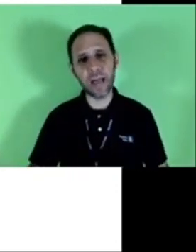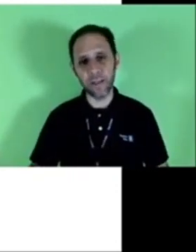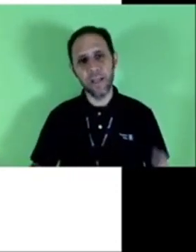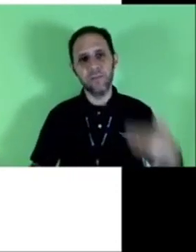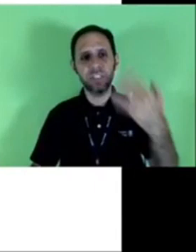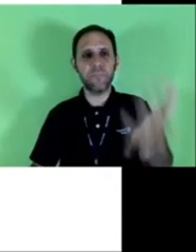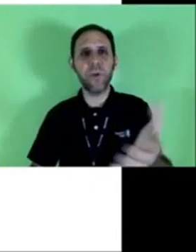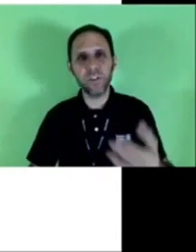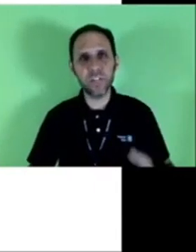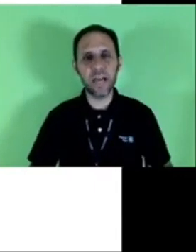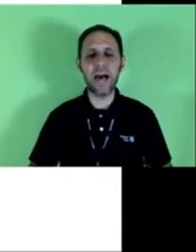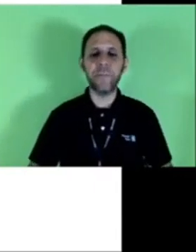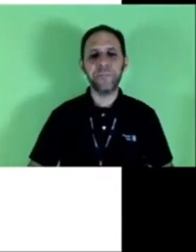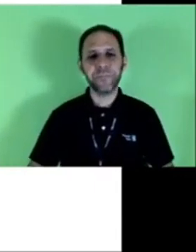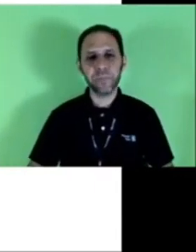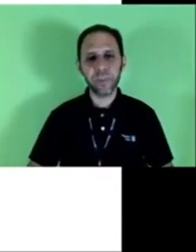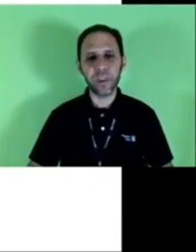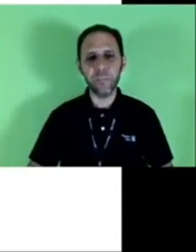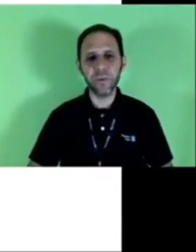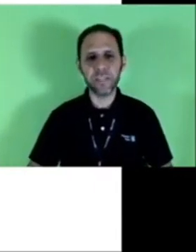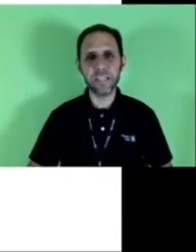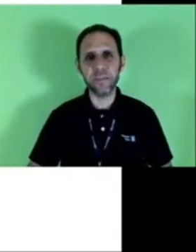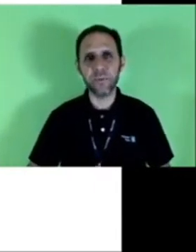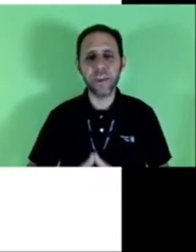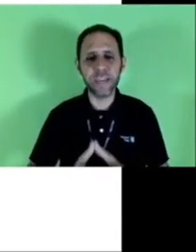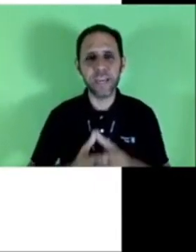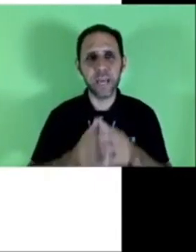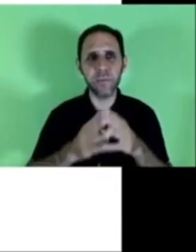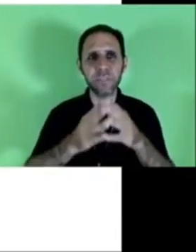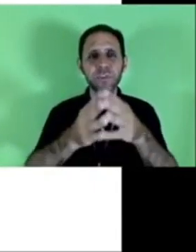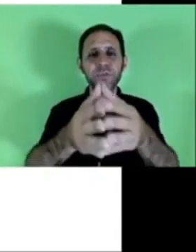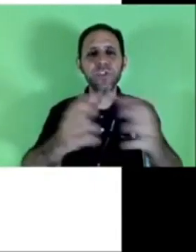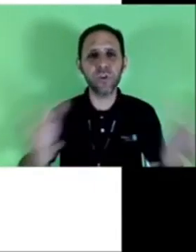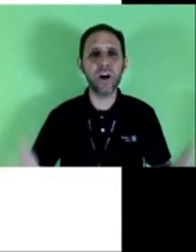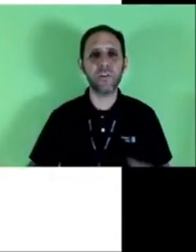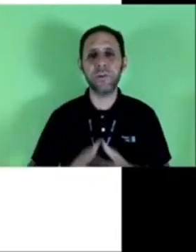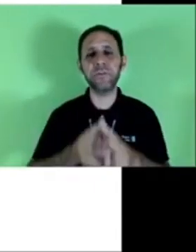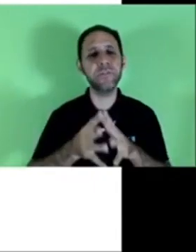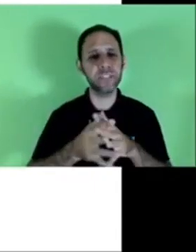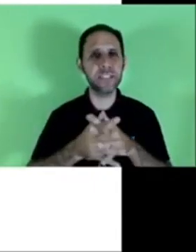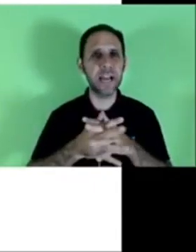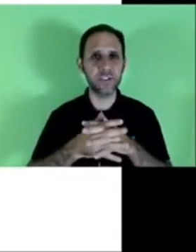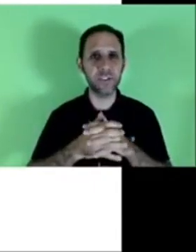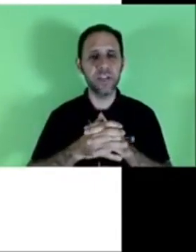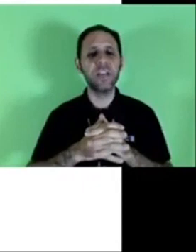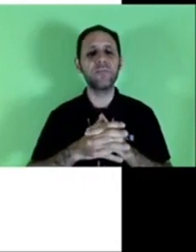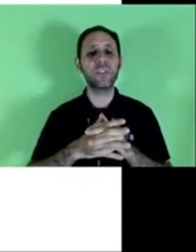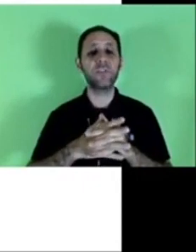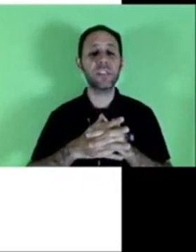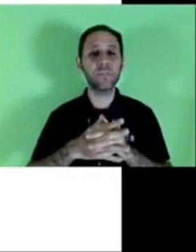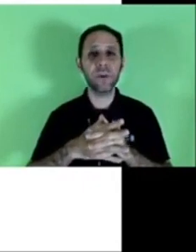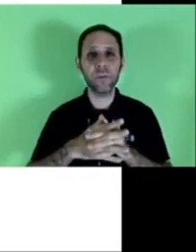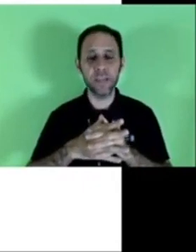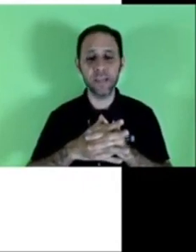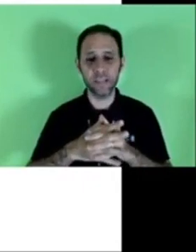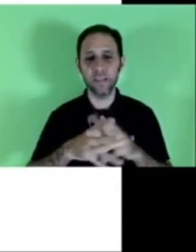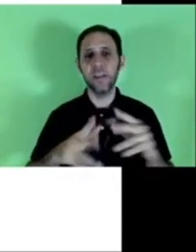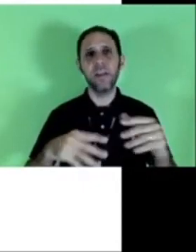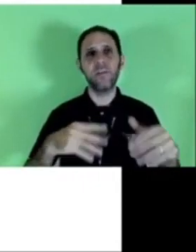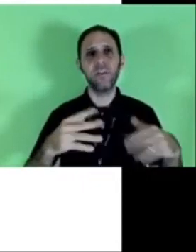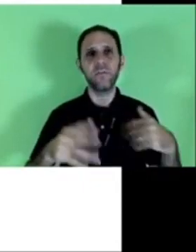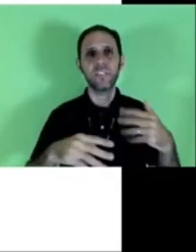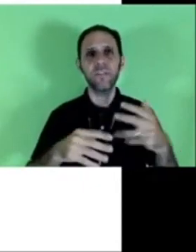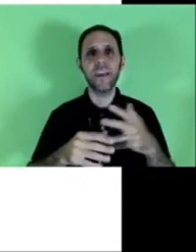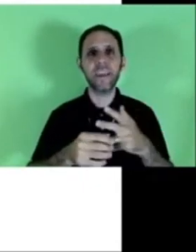ser particular você pode ir lá por exemplo requerer por exemplo o seu histórico na universidade se você não recebeu ele